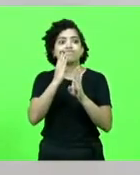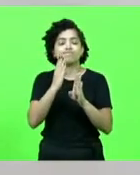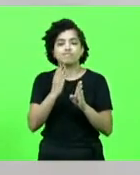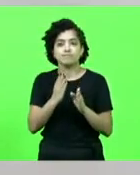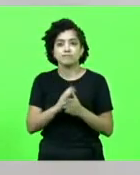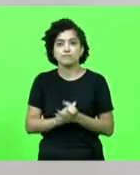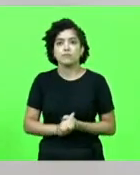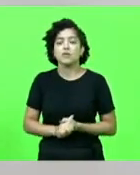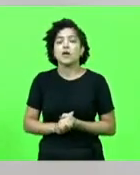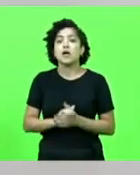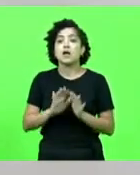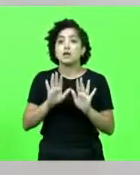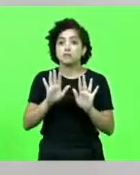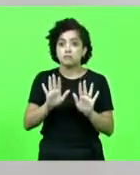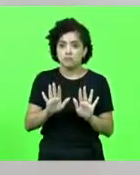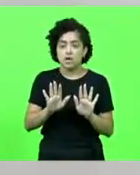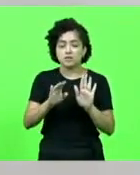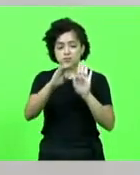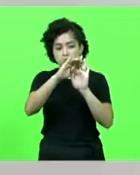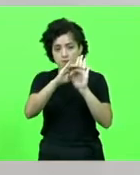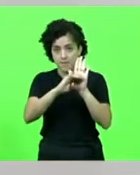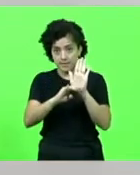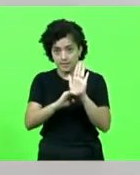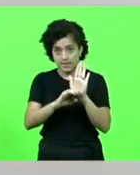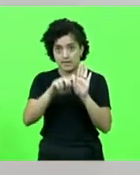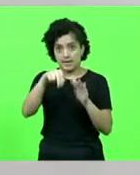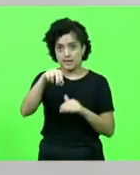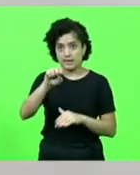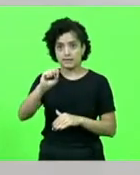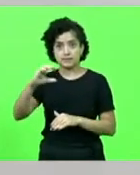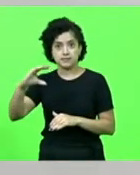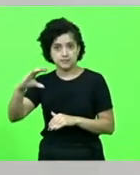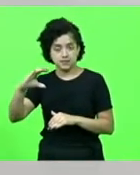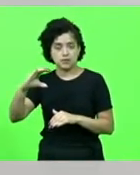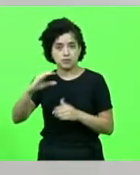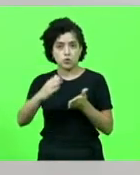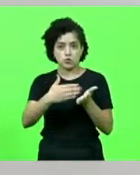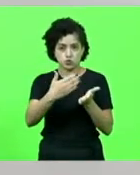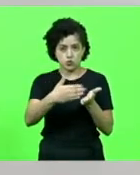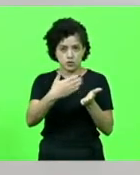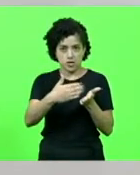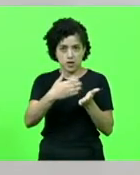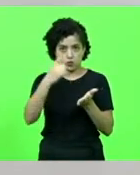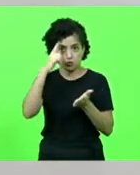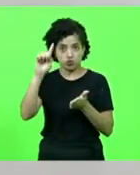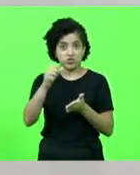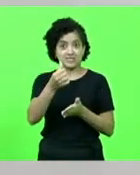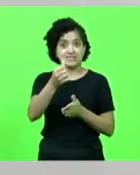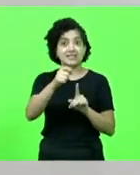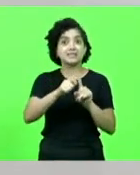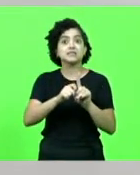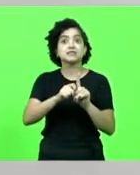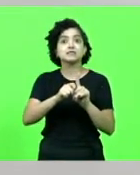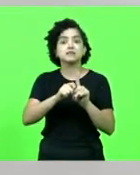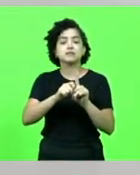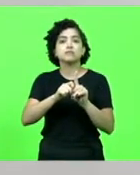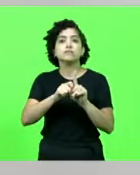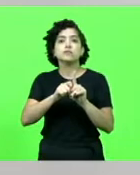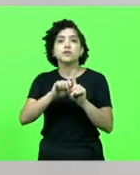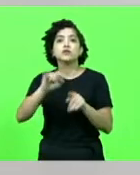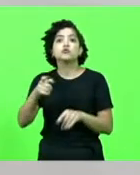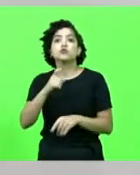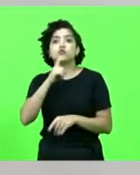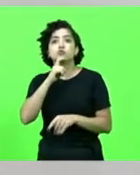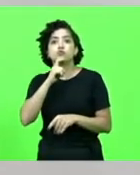Em uma matéria, na NSC, no dia 6 do 7, eu li isso aqui no dia que saiu. Até